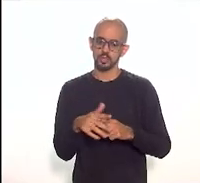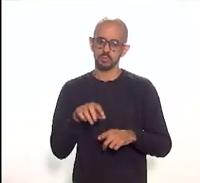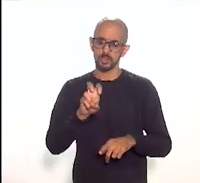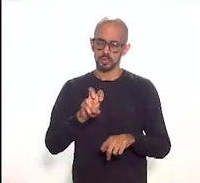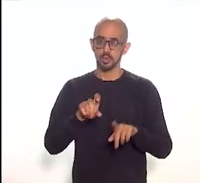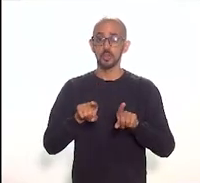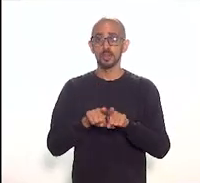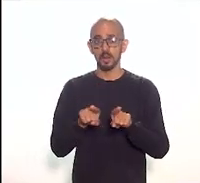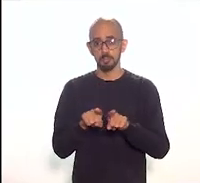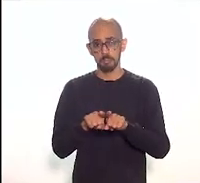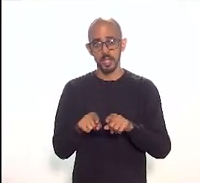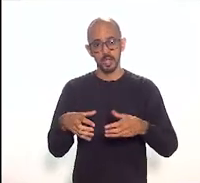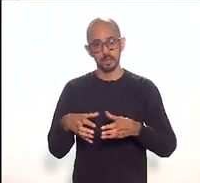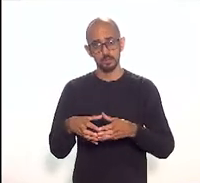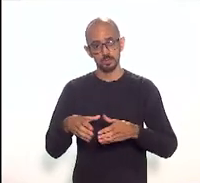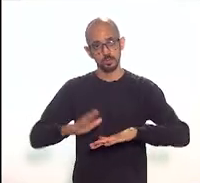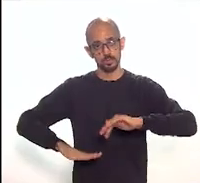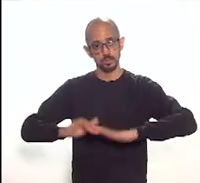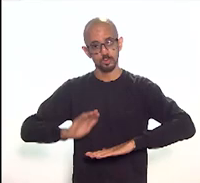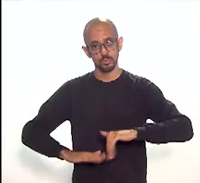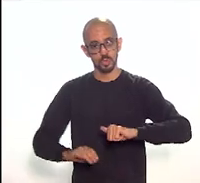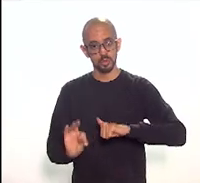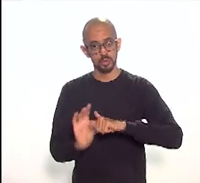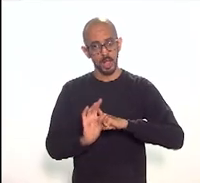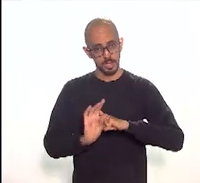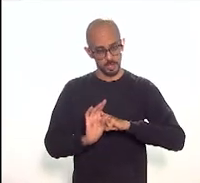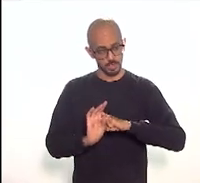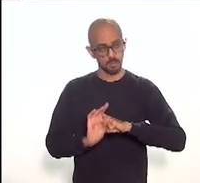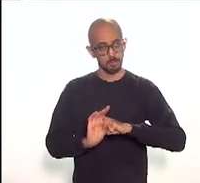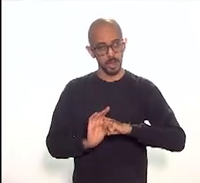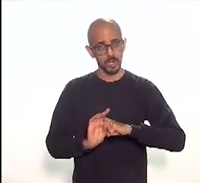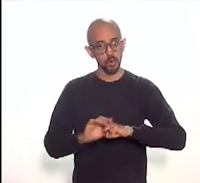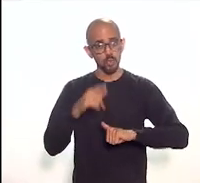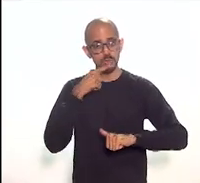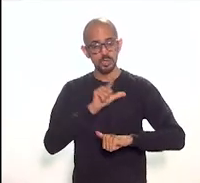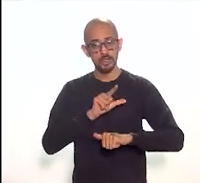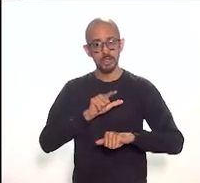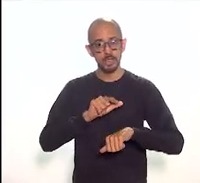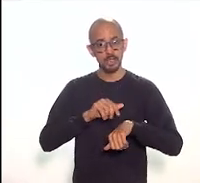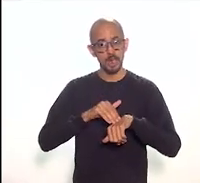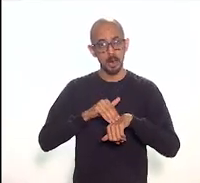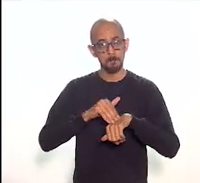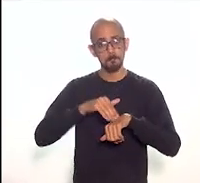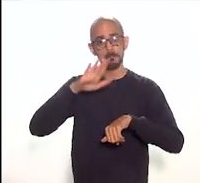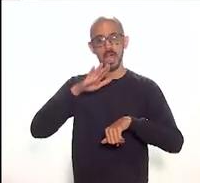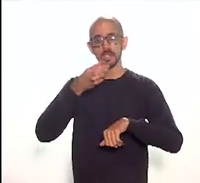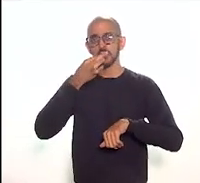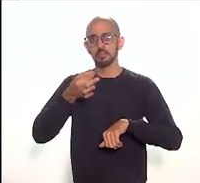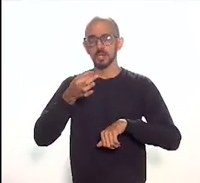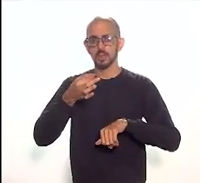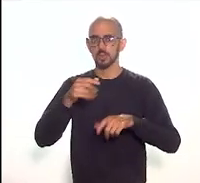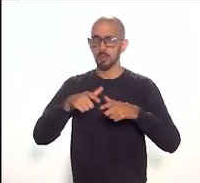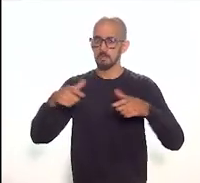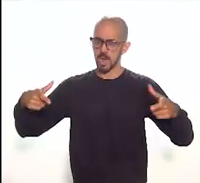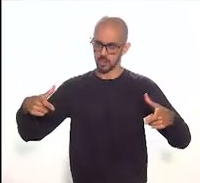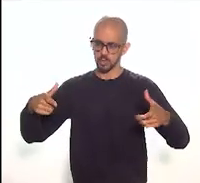garantir a maioria absoluta das decisões da diretoria com relação a sede do museu